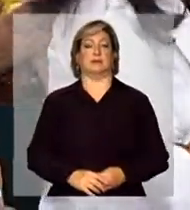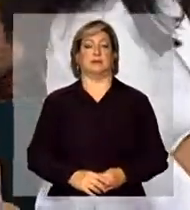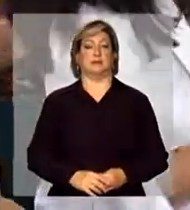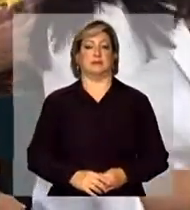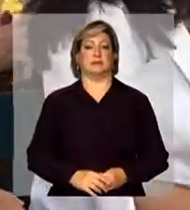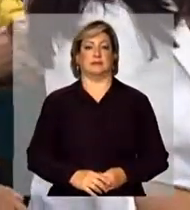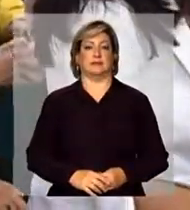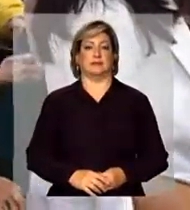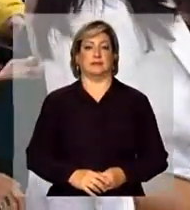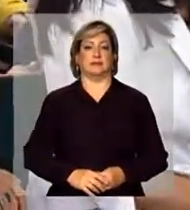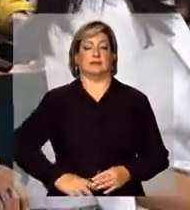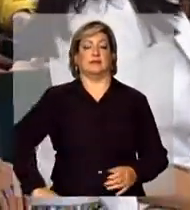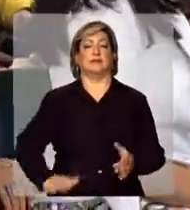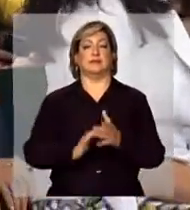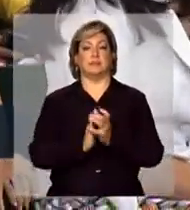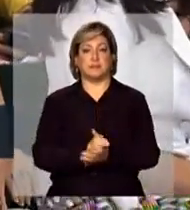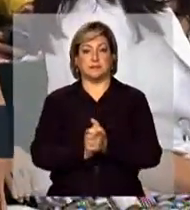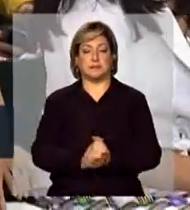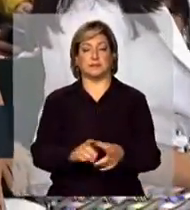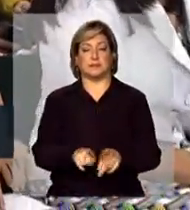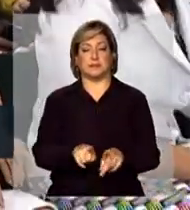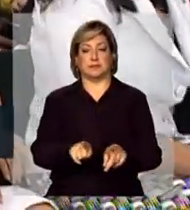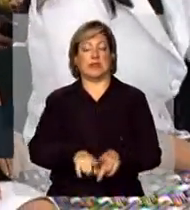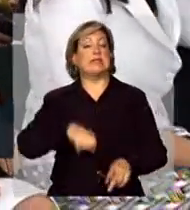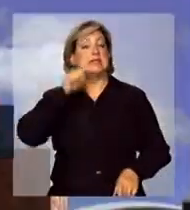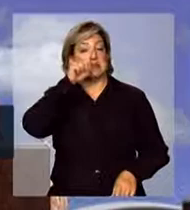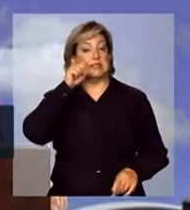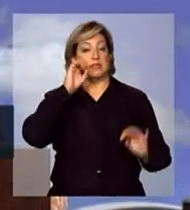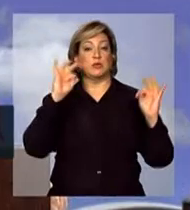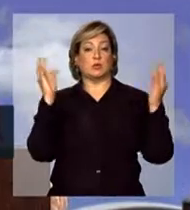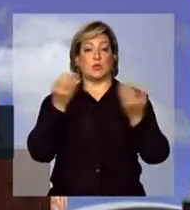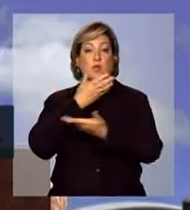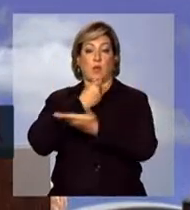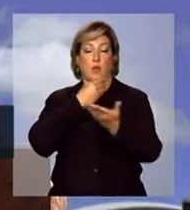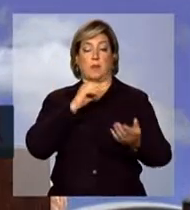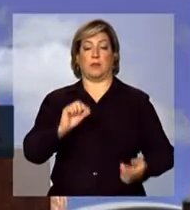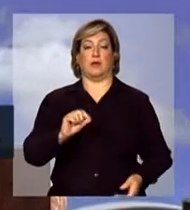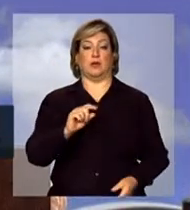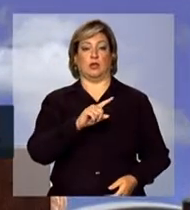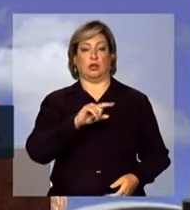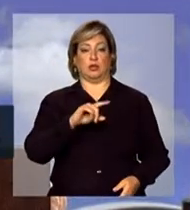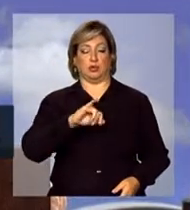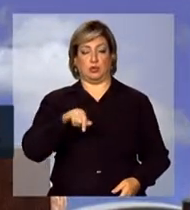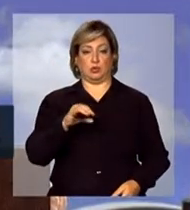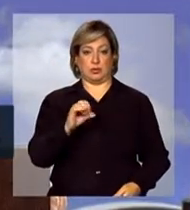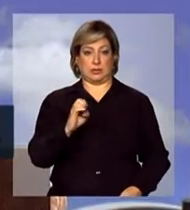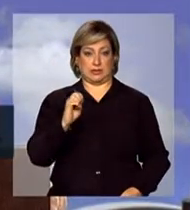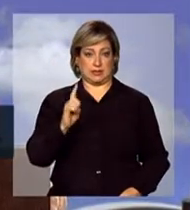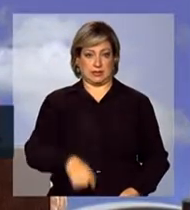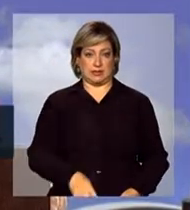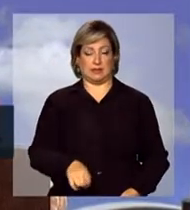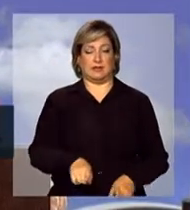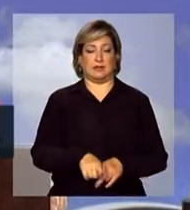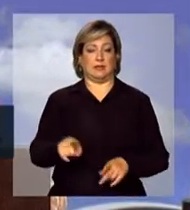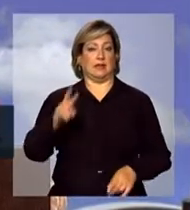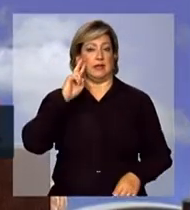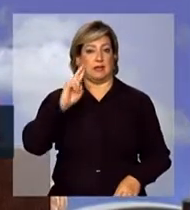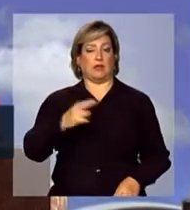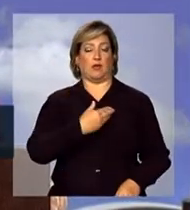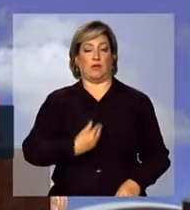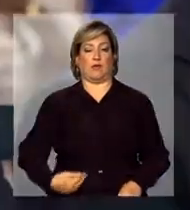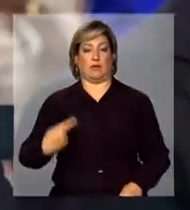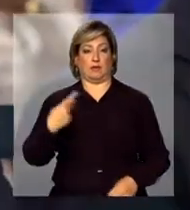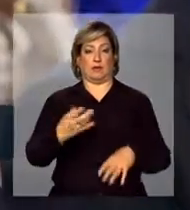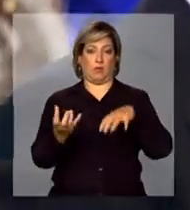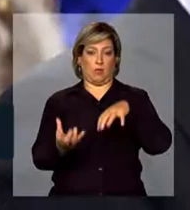Cumprimentar os senhores senadores aqui presentes, José Pimentel, líder do governo no Congresso, Humberto